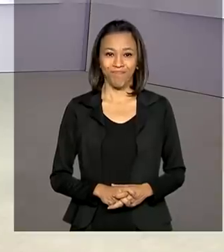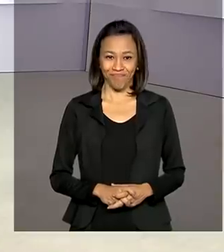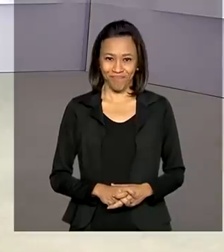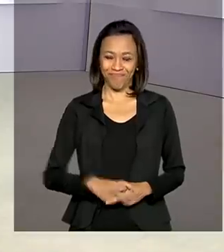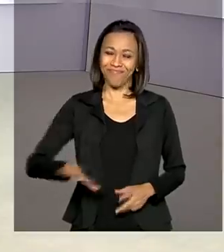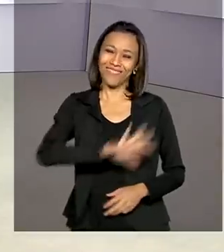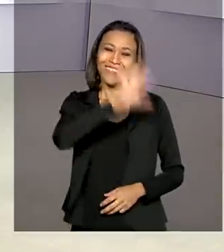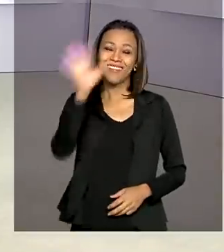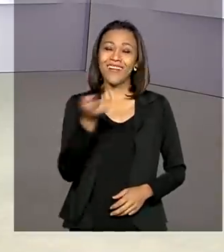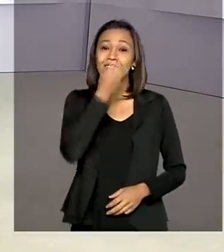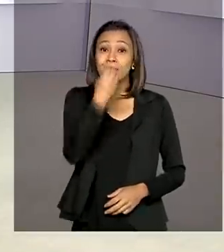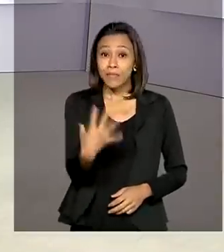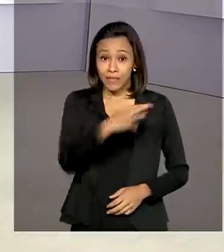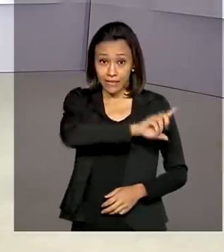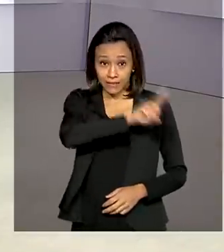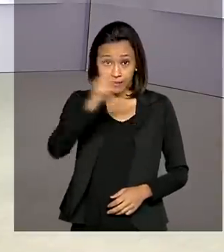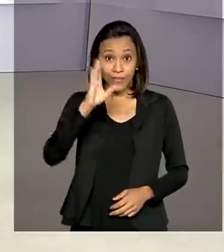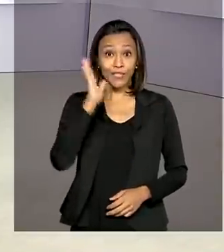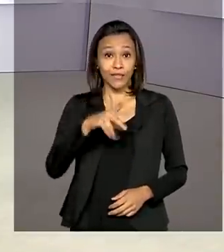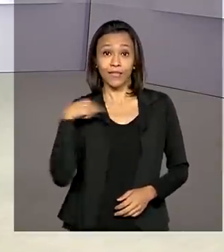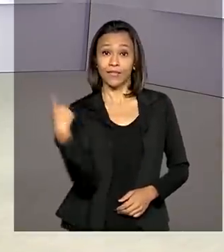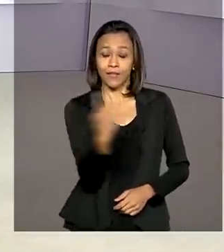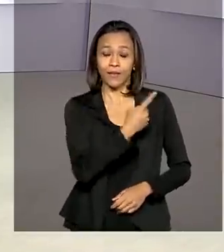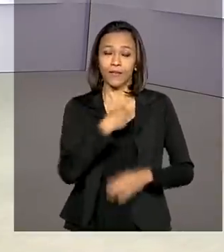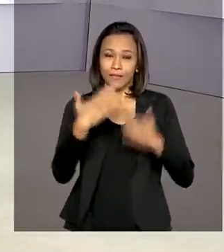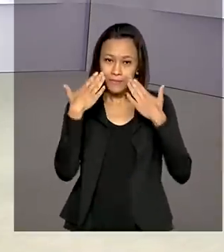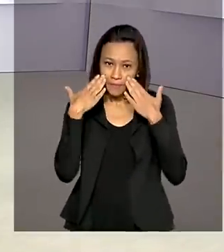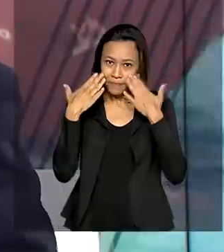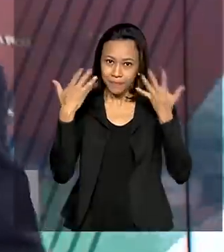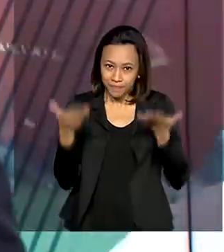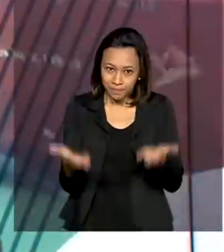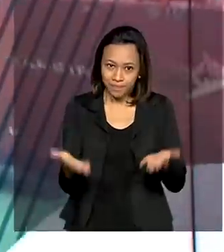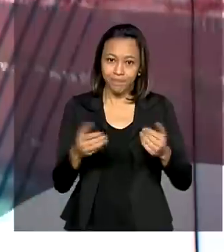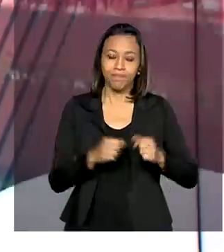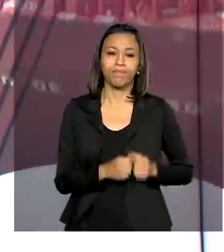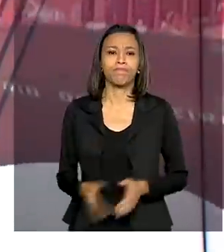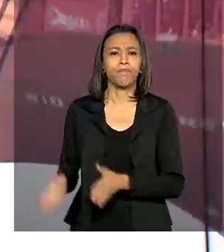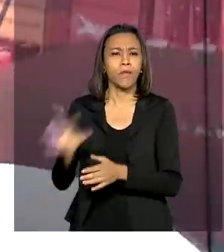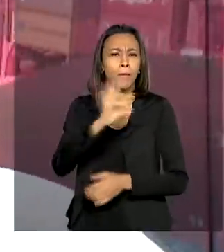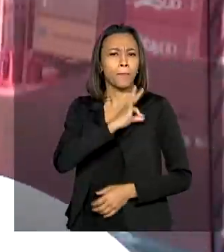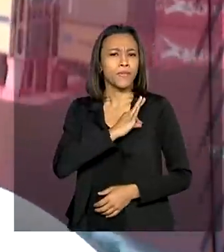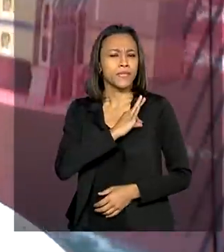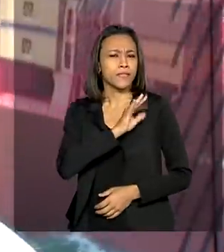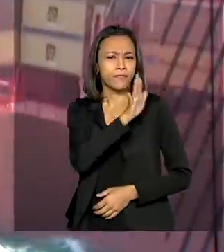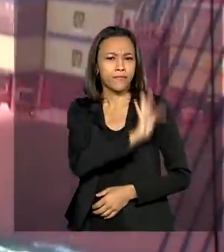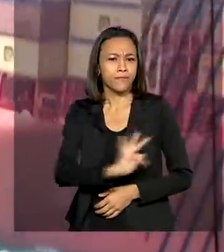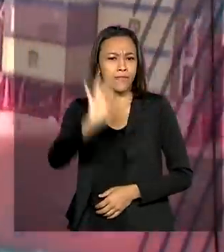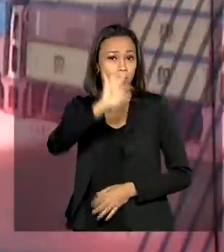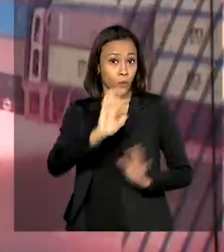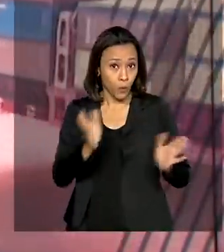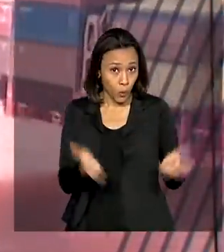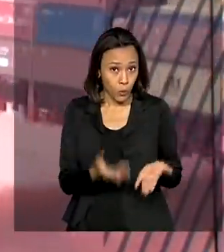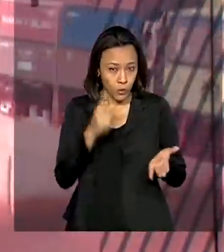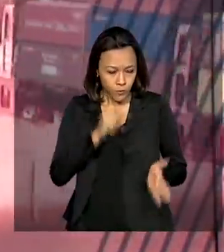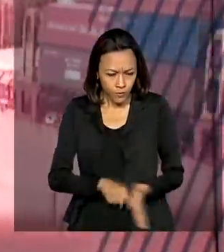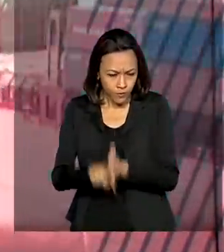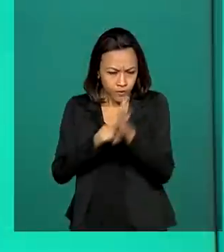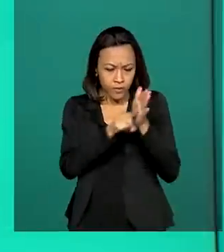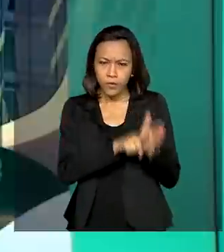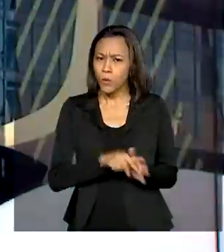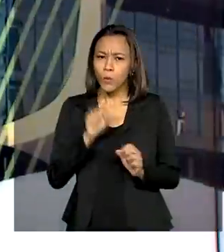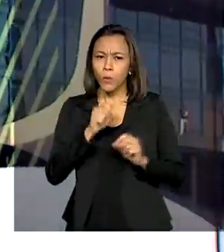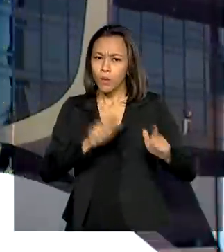Olá, bom dia para você. Já estamos no ar com o Governo Agora. A Polícia Federal faz hoje uma operação para combater